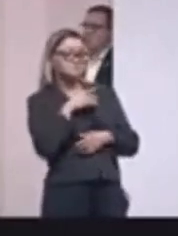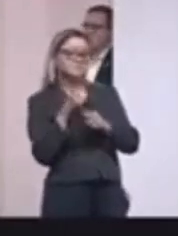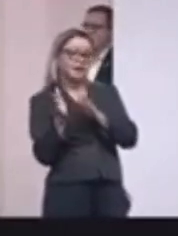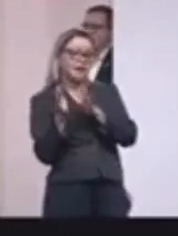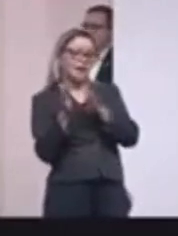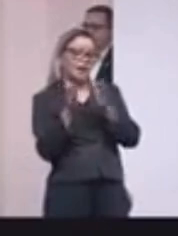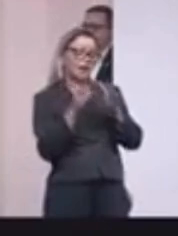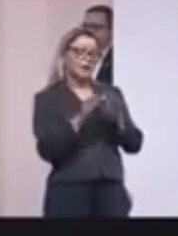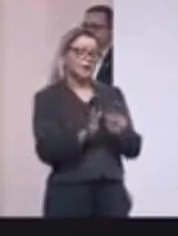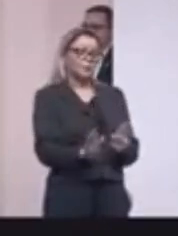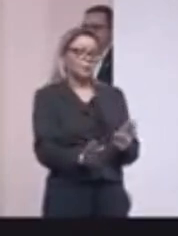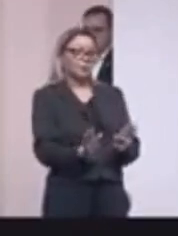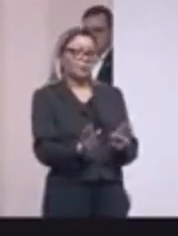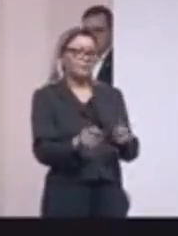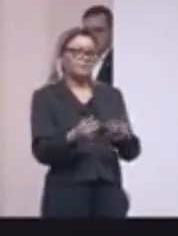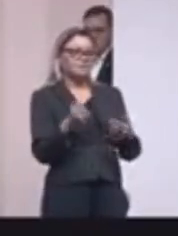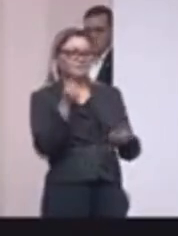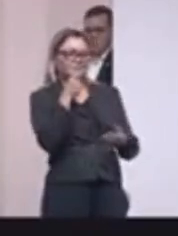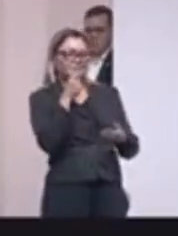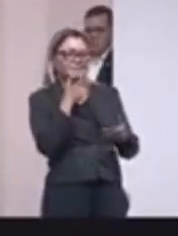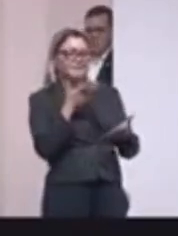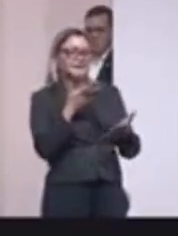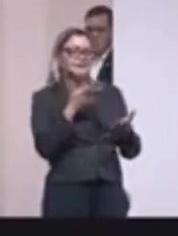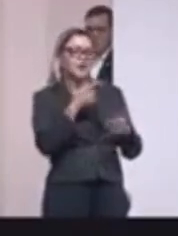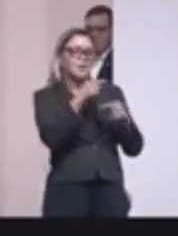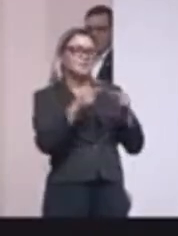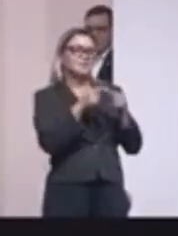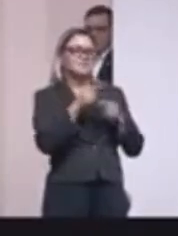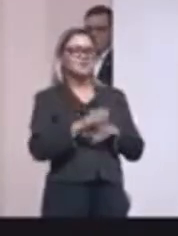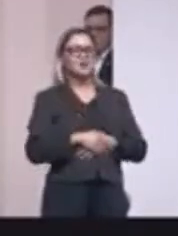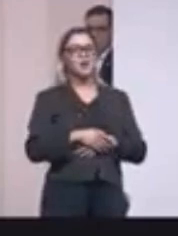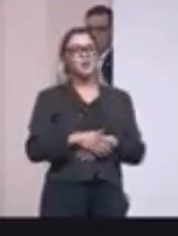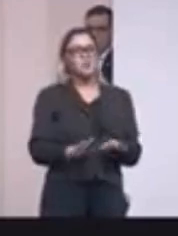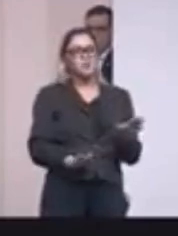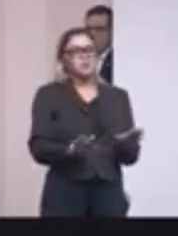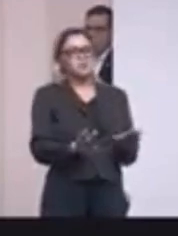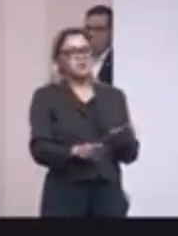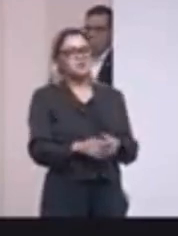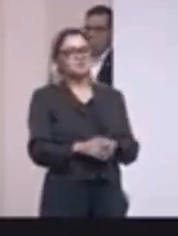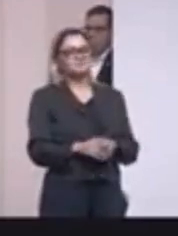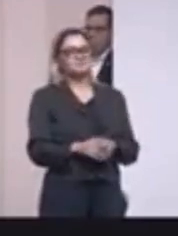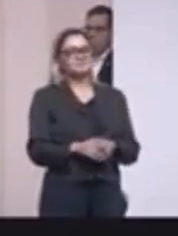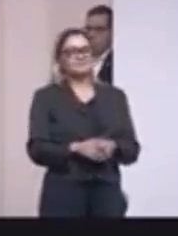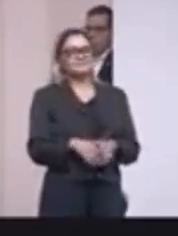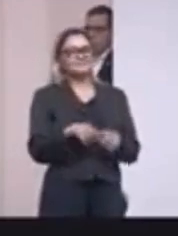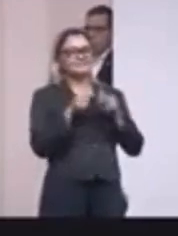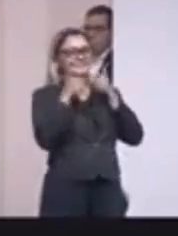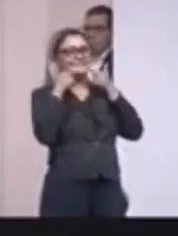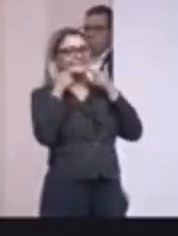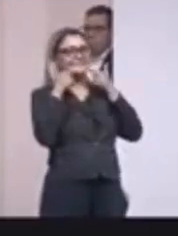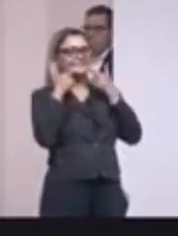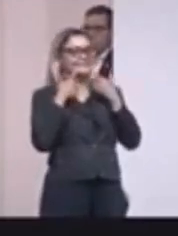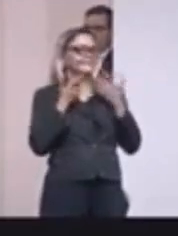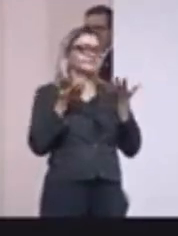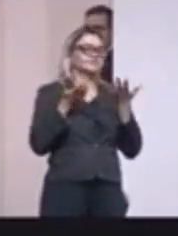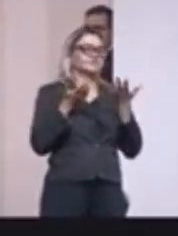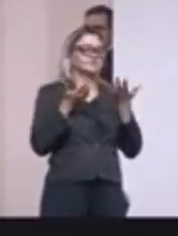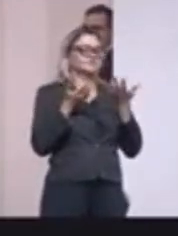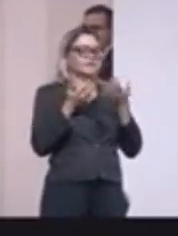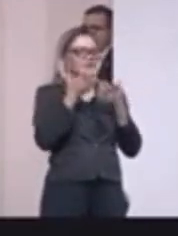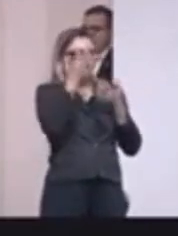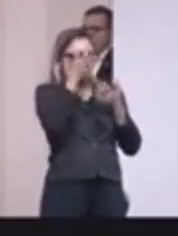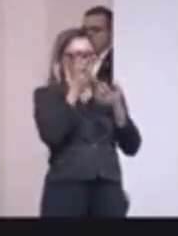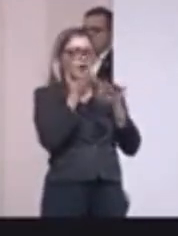assistir Pinguim de Madagascar, eu tenho a melhor missão de todas, eu sou o grande pinguim de Madagascar. Me cabe sorrir e acenar, porque o trabalho